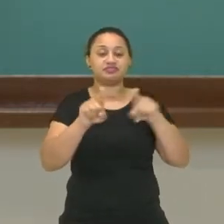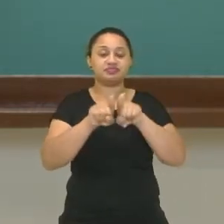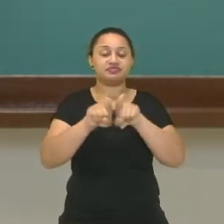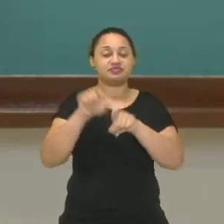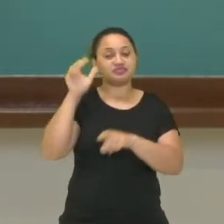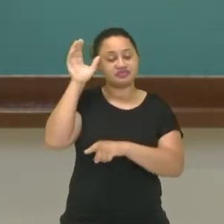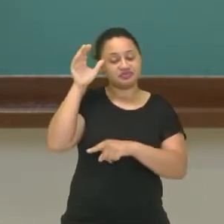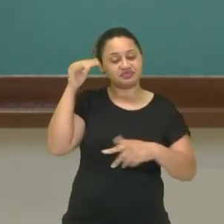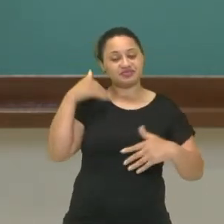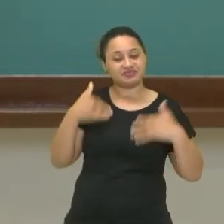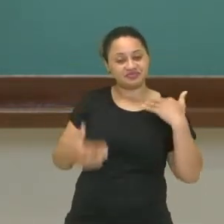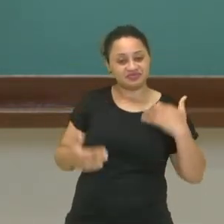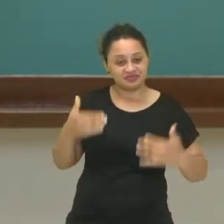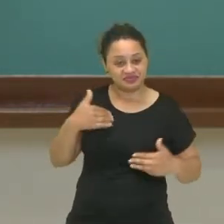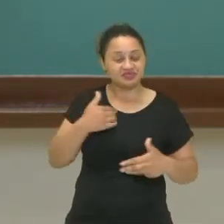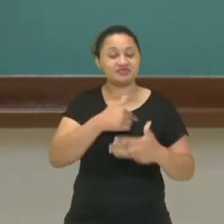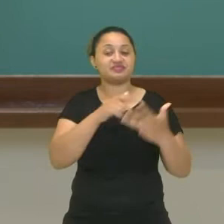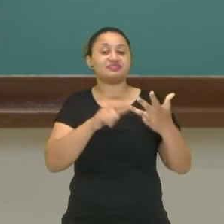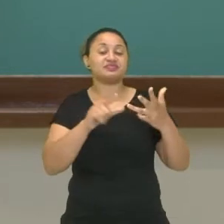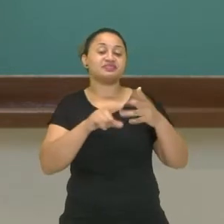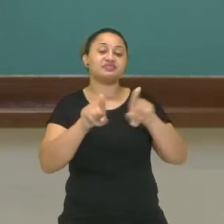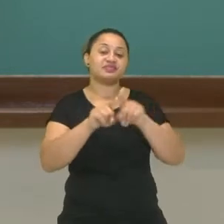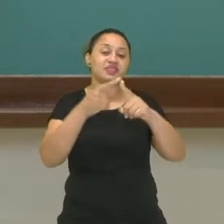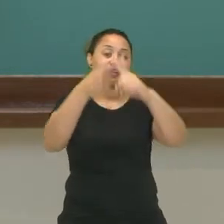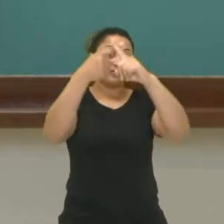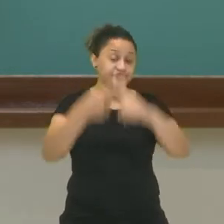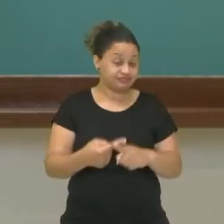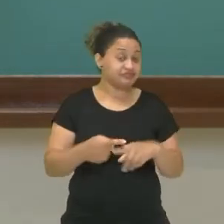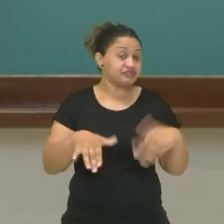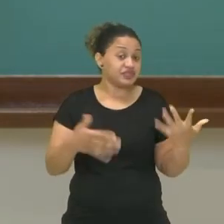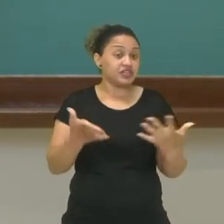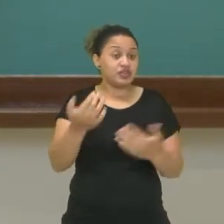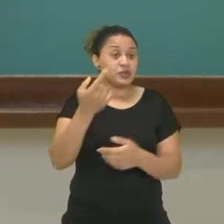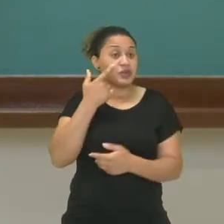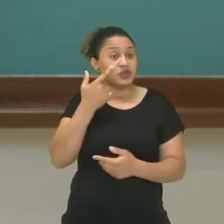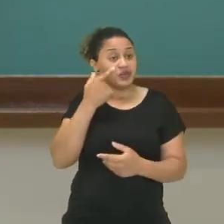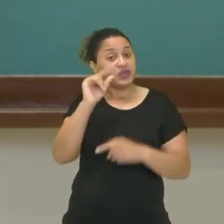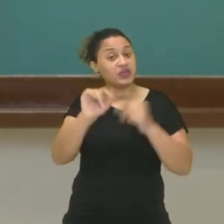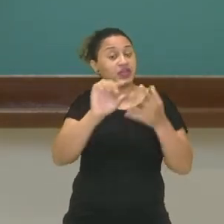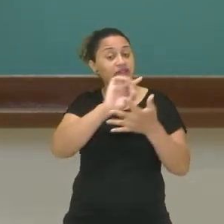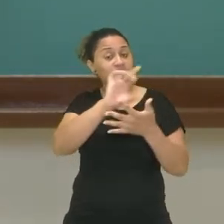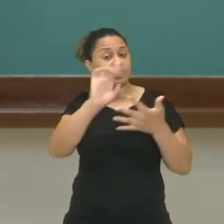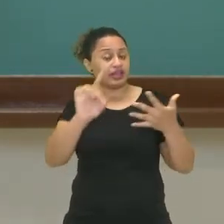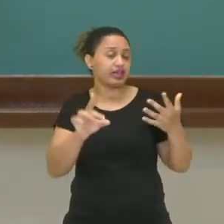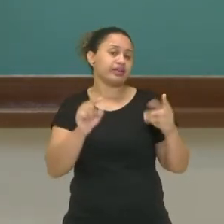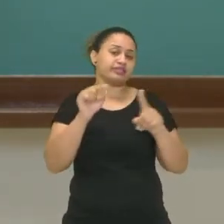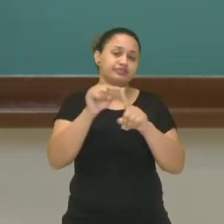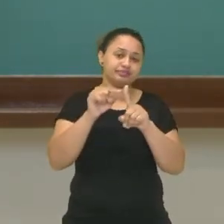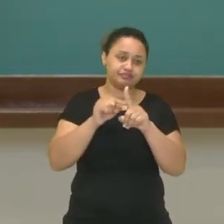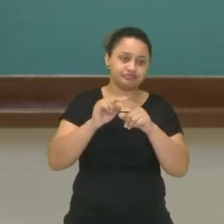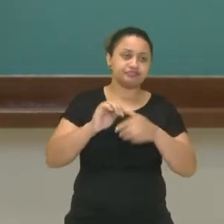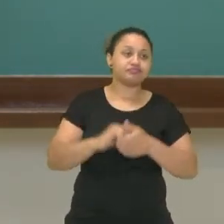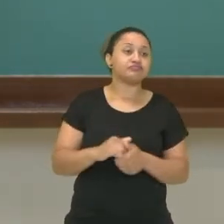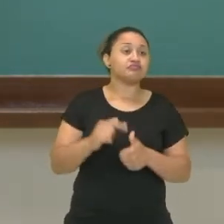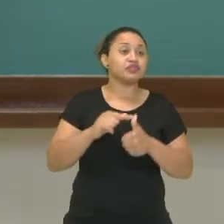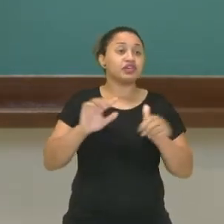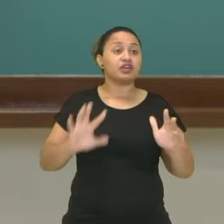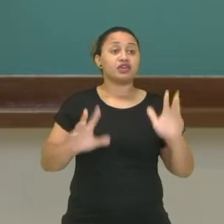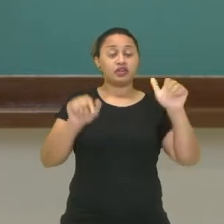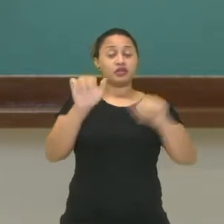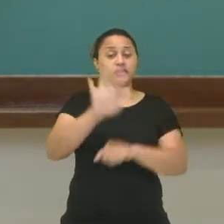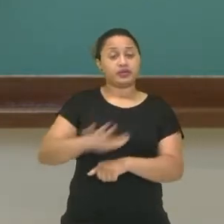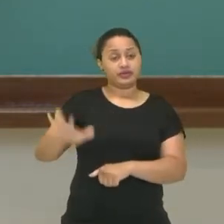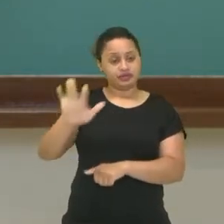corporal e a ginástica competitiva. Vamos ver o que é cada um deles? Então a ginástica para todos, como